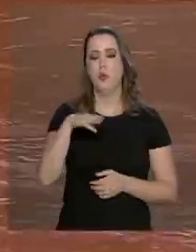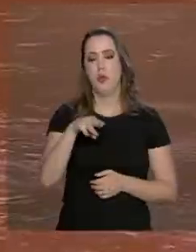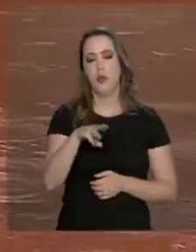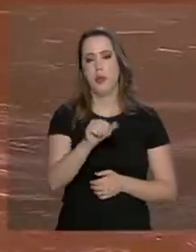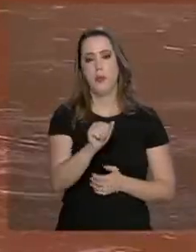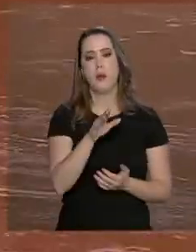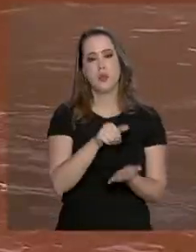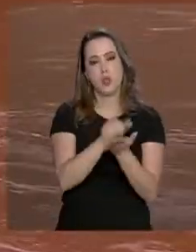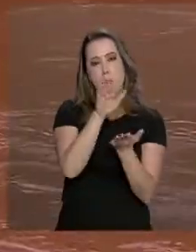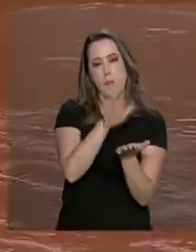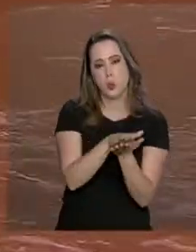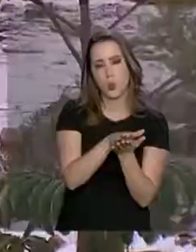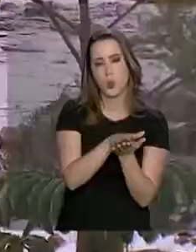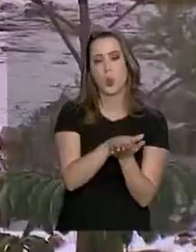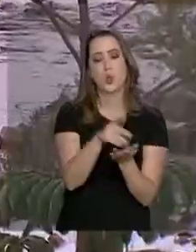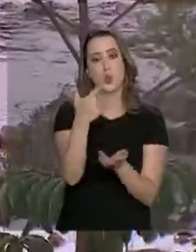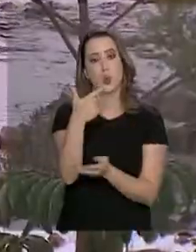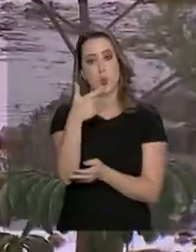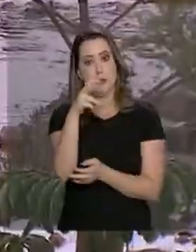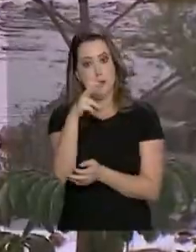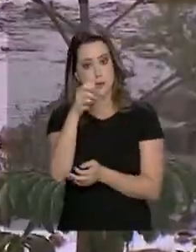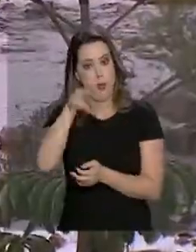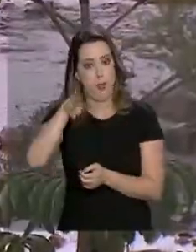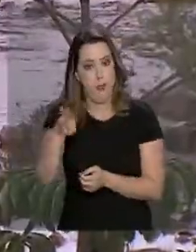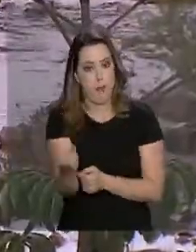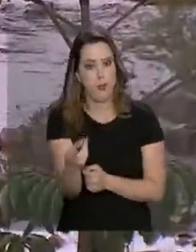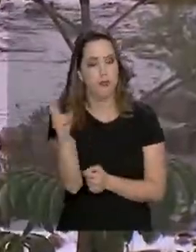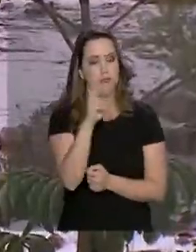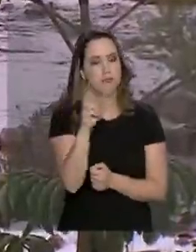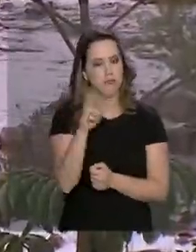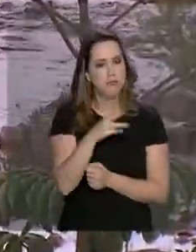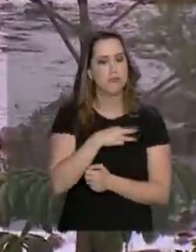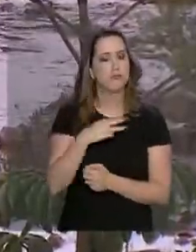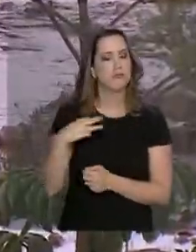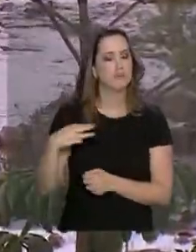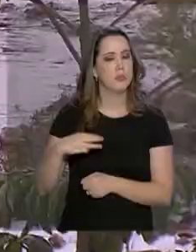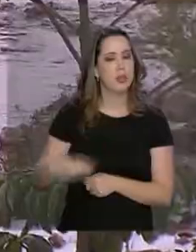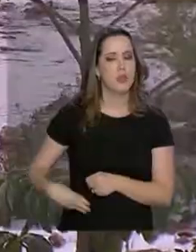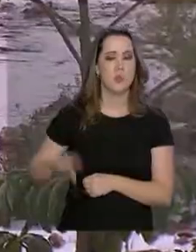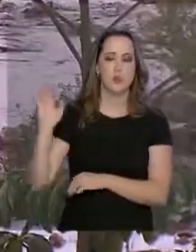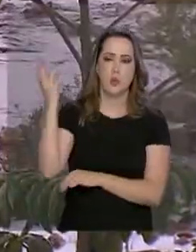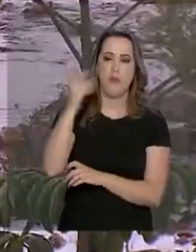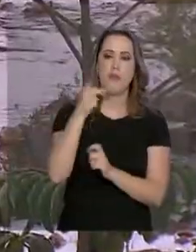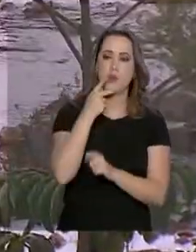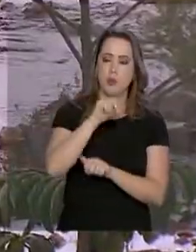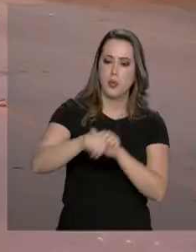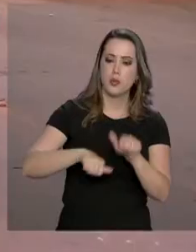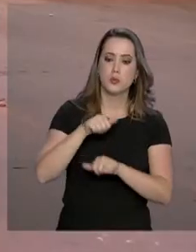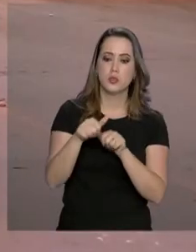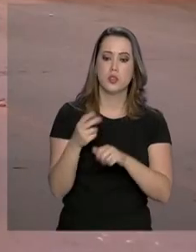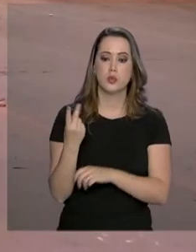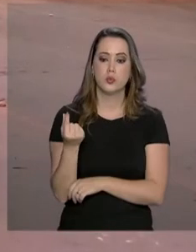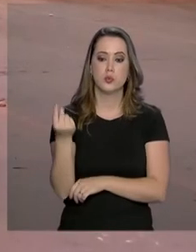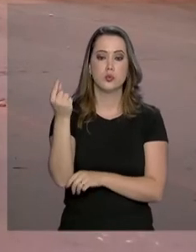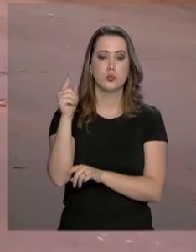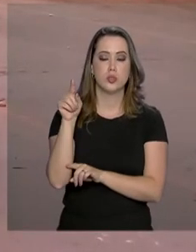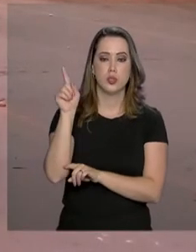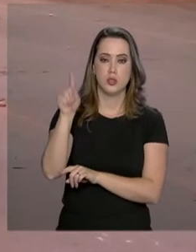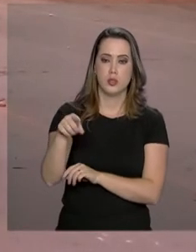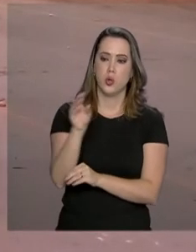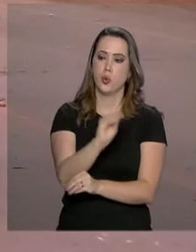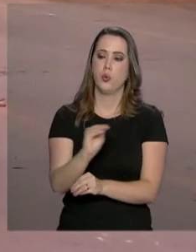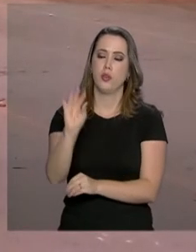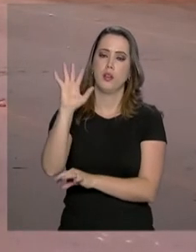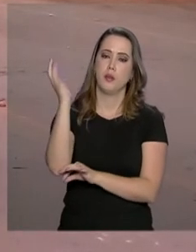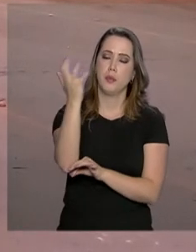milhões de reais e o ministro do Meio Ambiente disse que o valor pode ser revertido em reparação dos